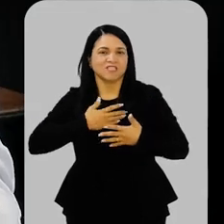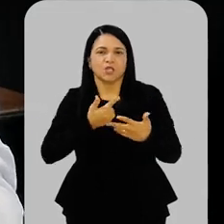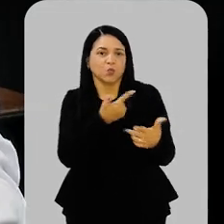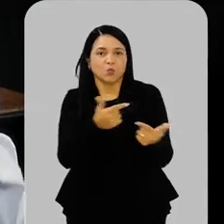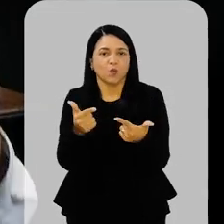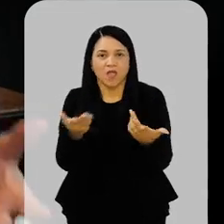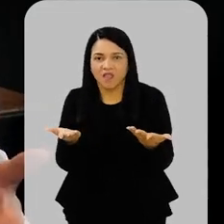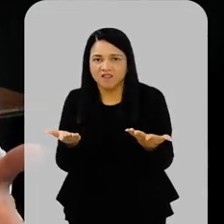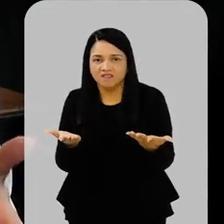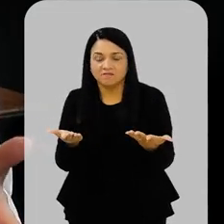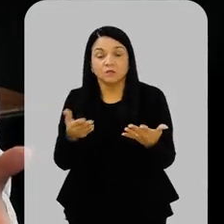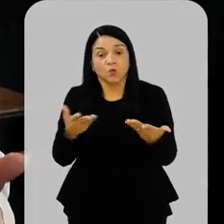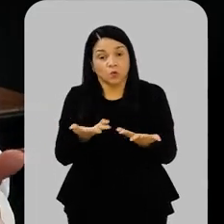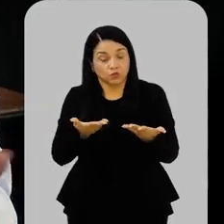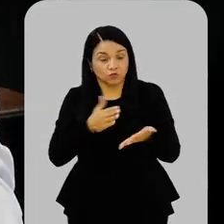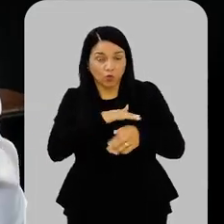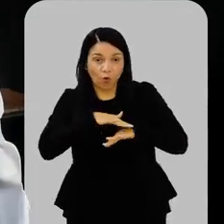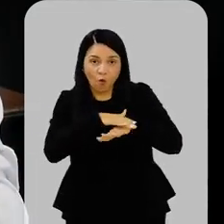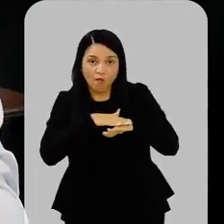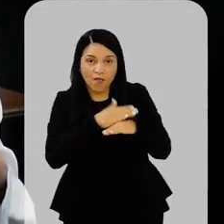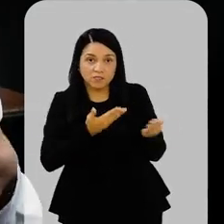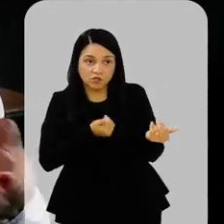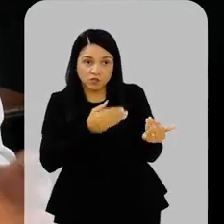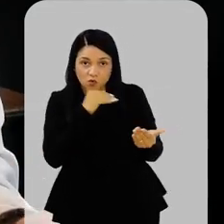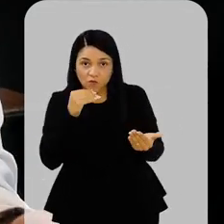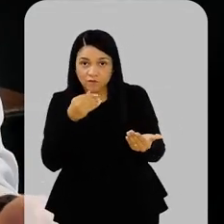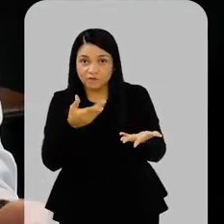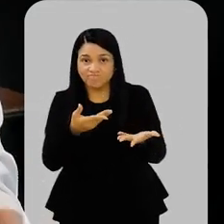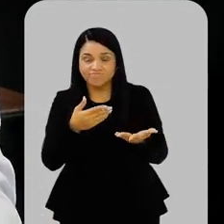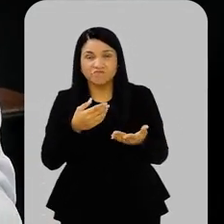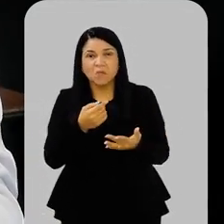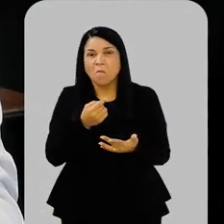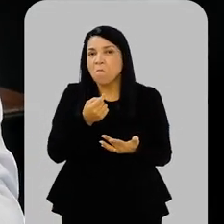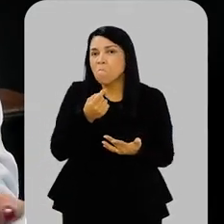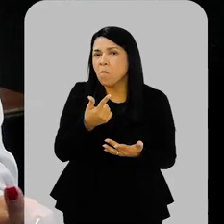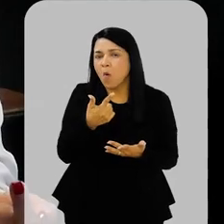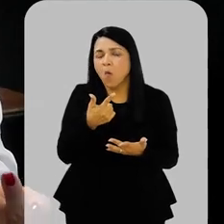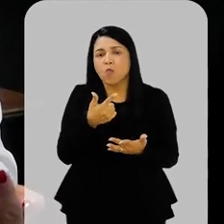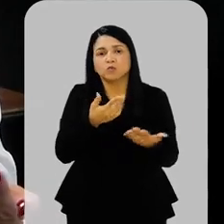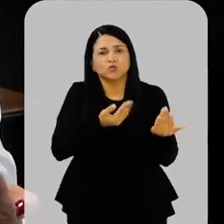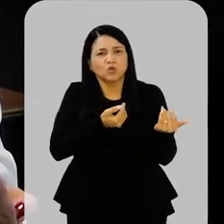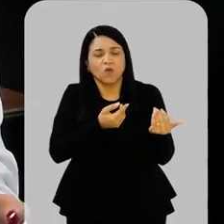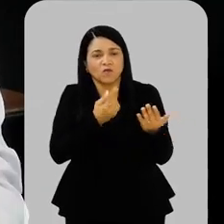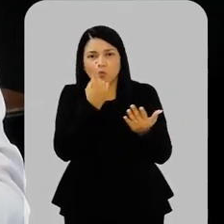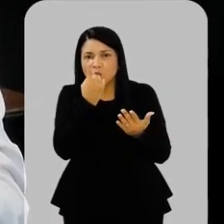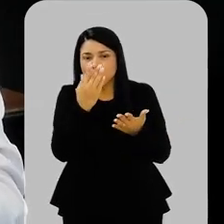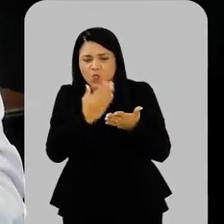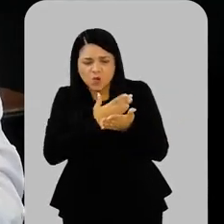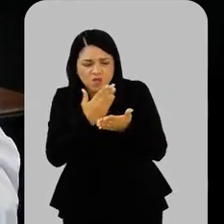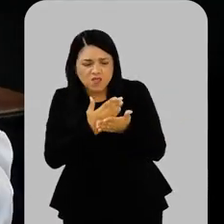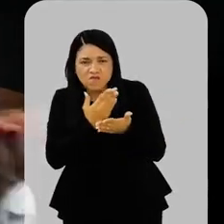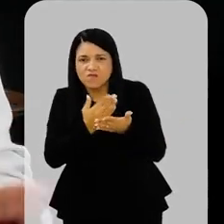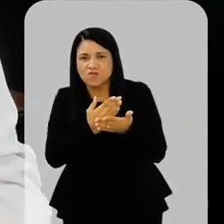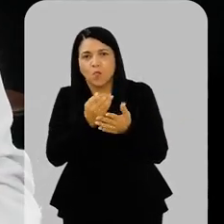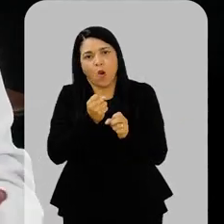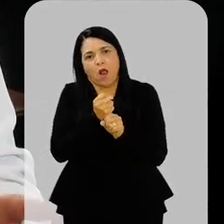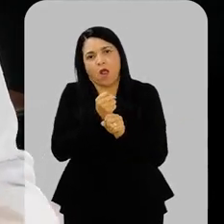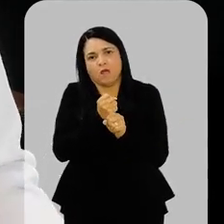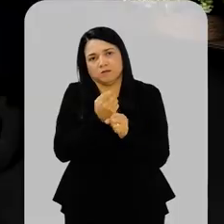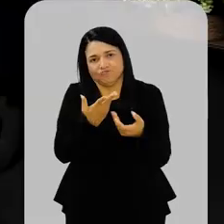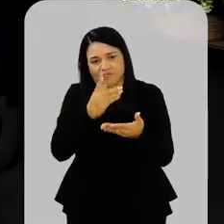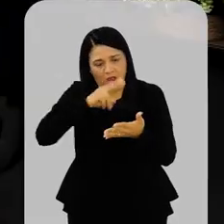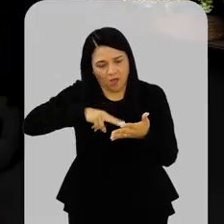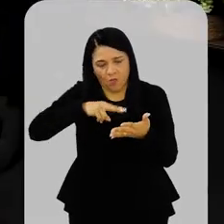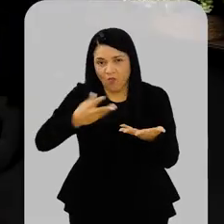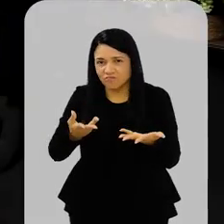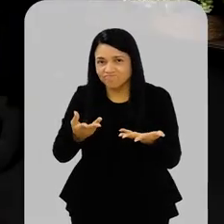Você conversa com jovens hoje, raros são os jovens que leram um livro durante o ano, né? Você conseguiu perceber isso durante a